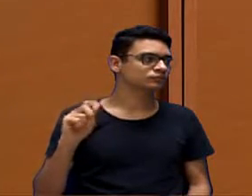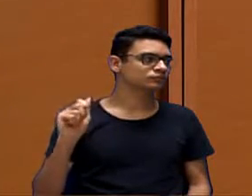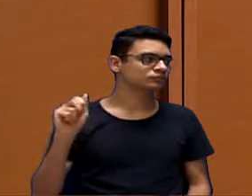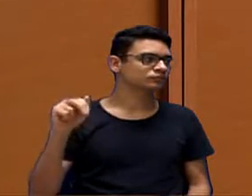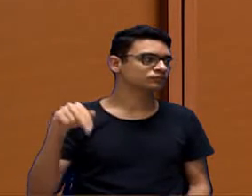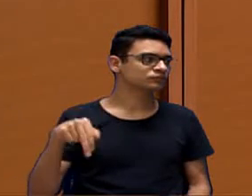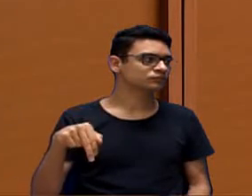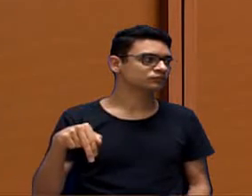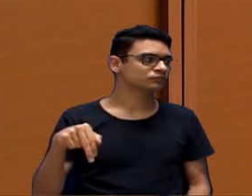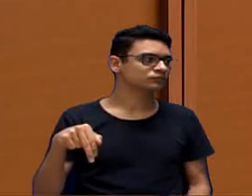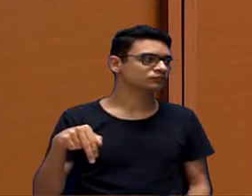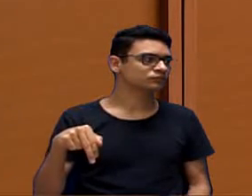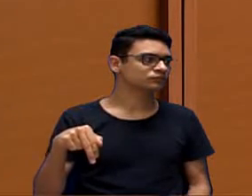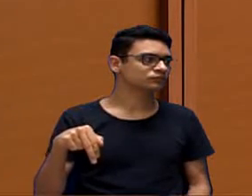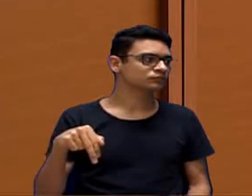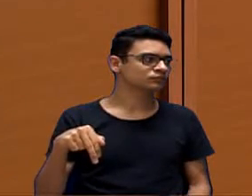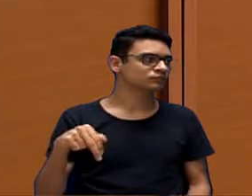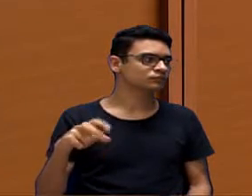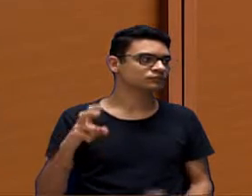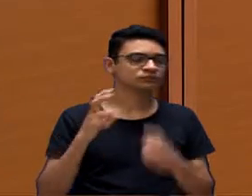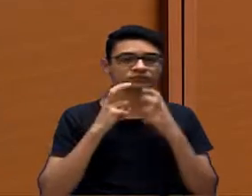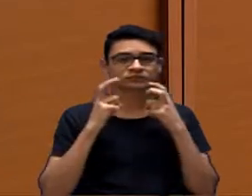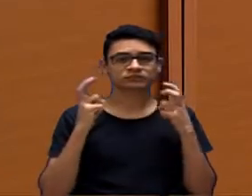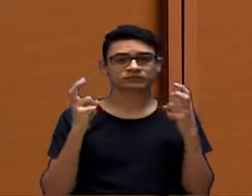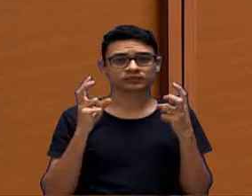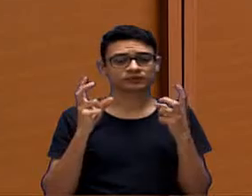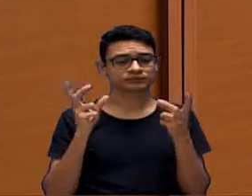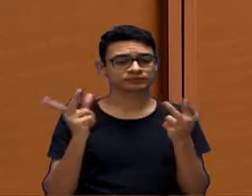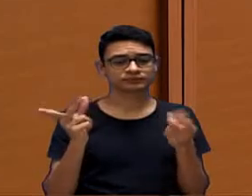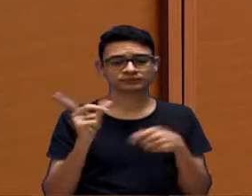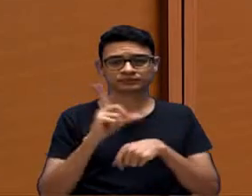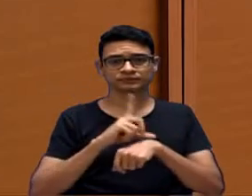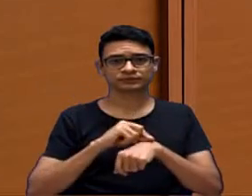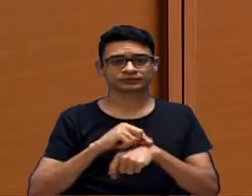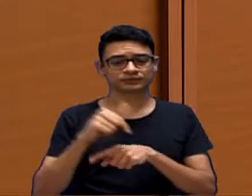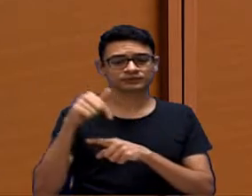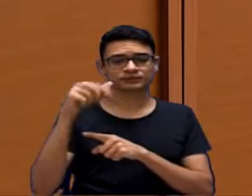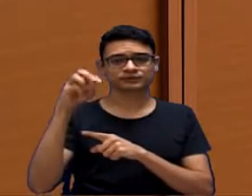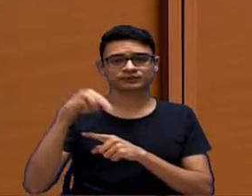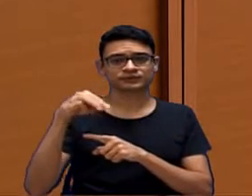Então, está no grito. Está acabando, só tem lá 7 minutos.